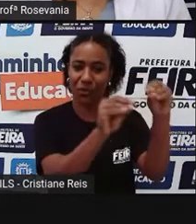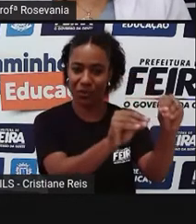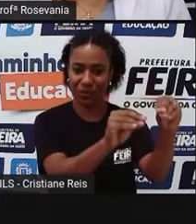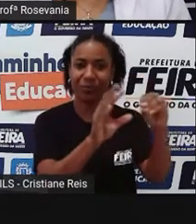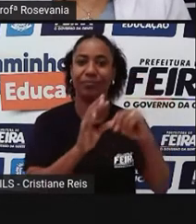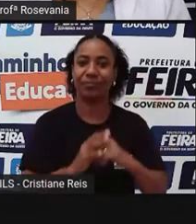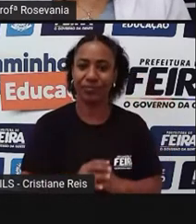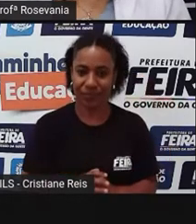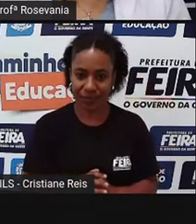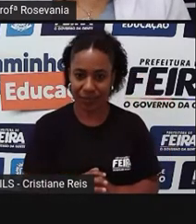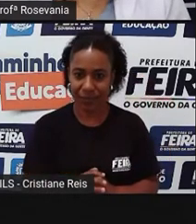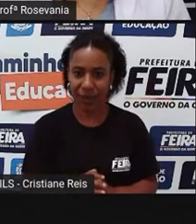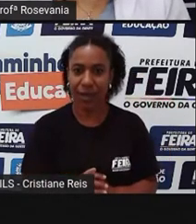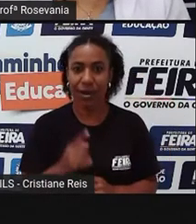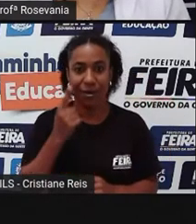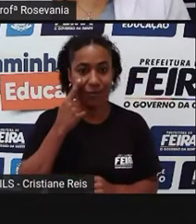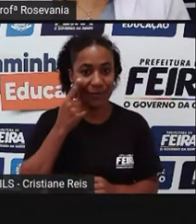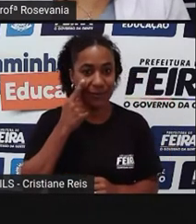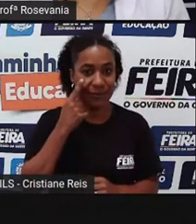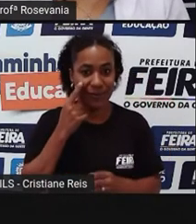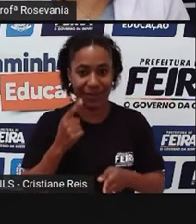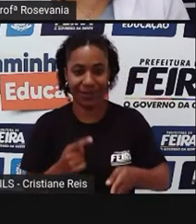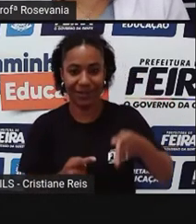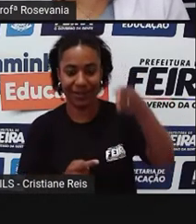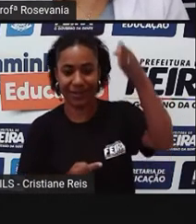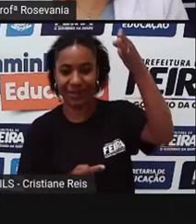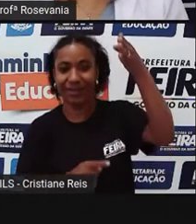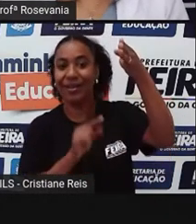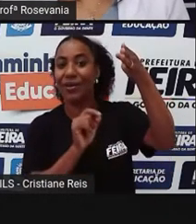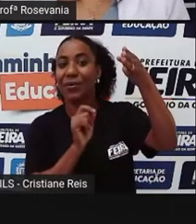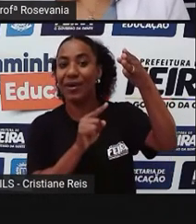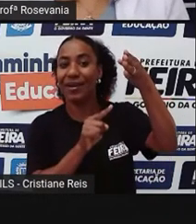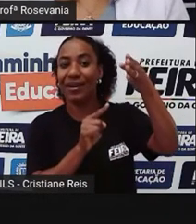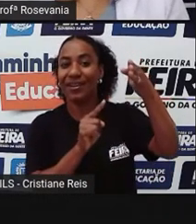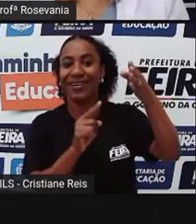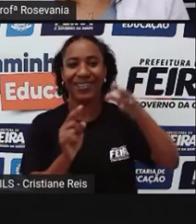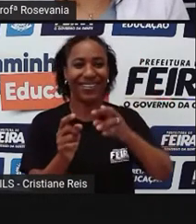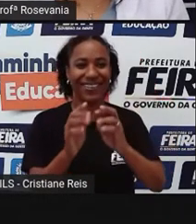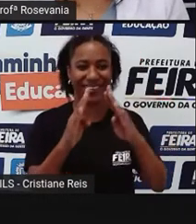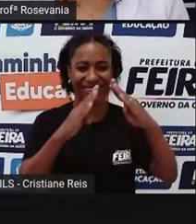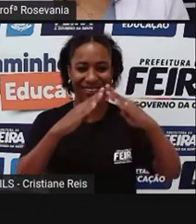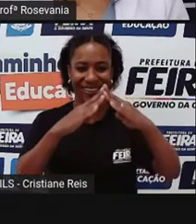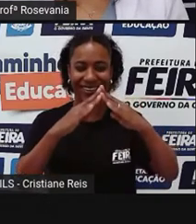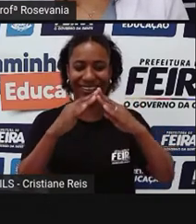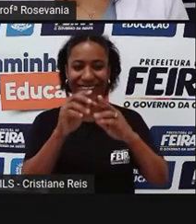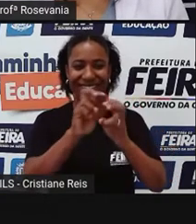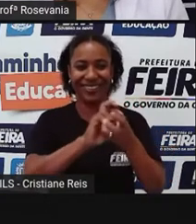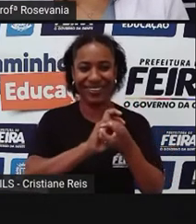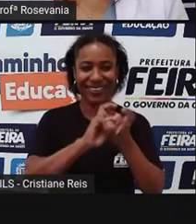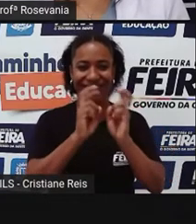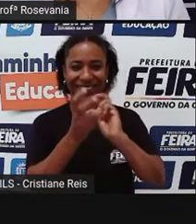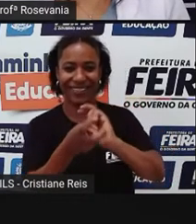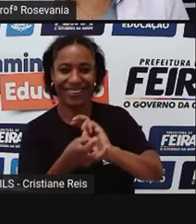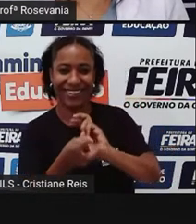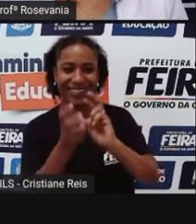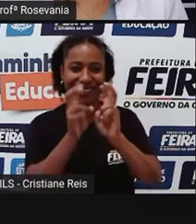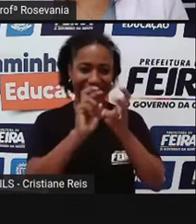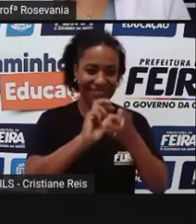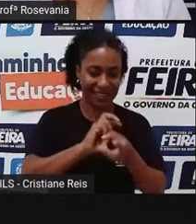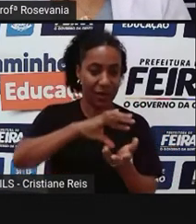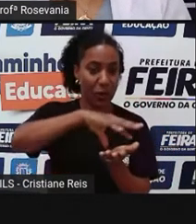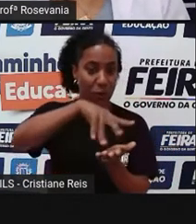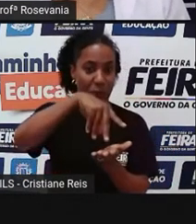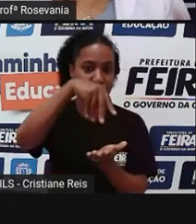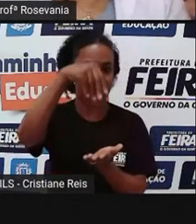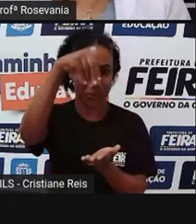Aqui não dá para ver, mas essa pedinha aqui é a do mercado de artes, né, que permanece também o mercado de artes, o mercado municipal,